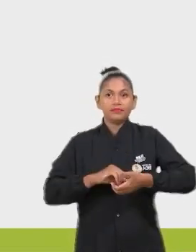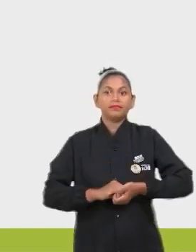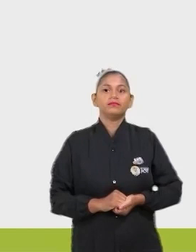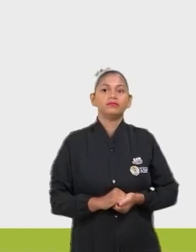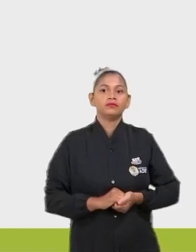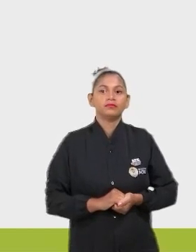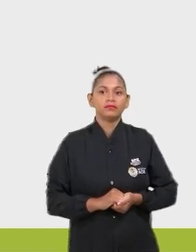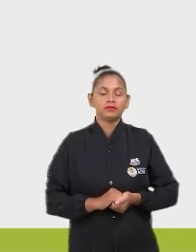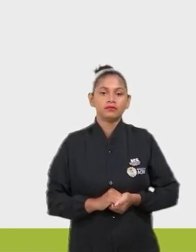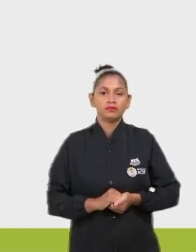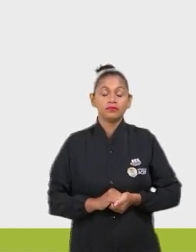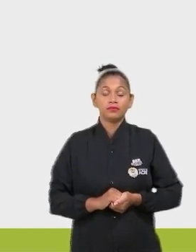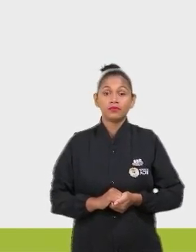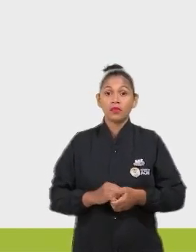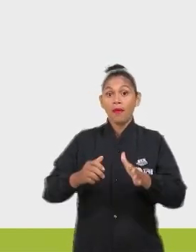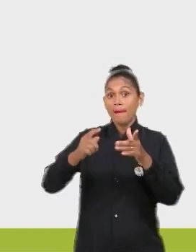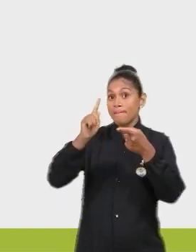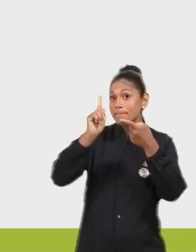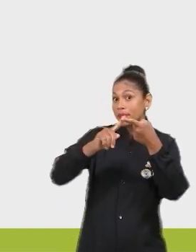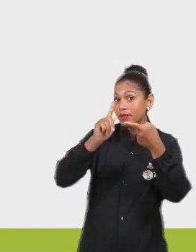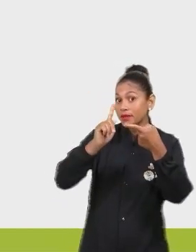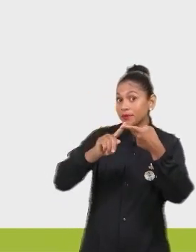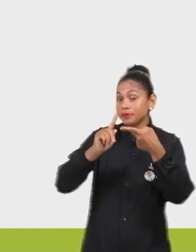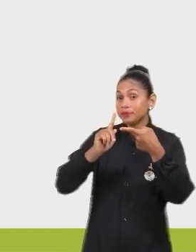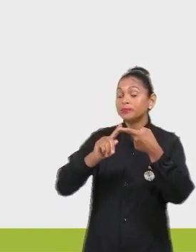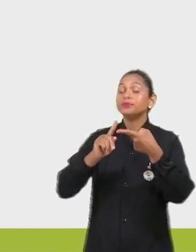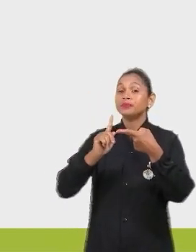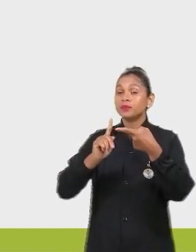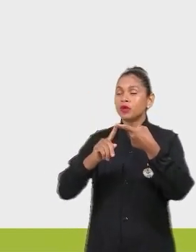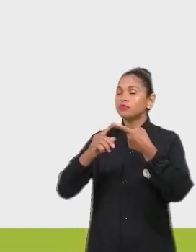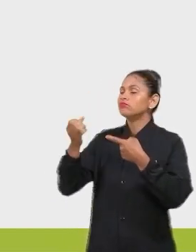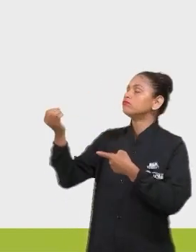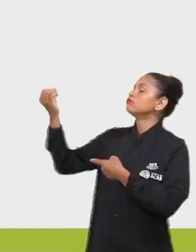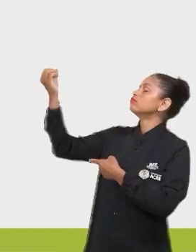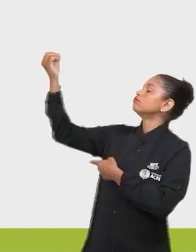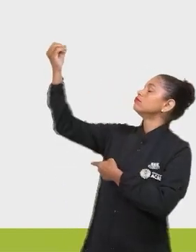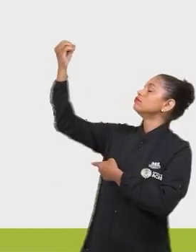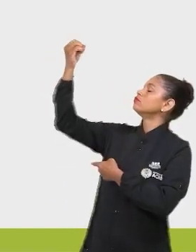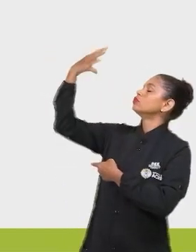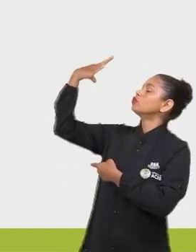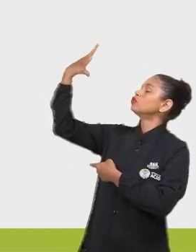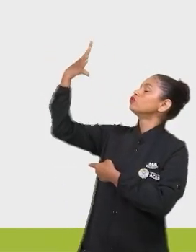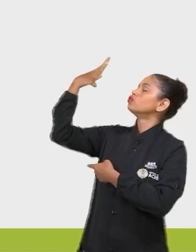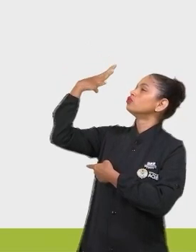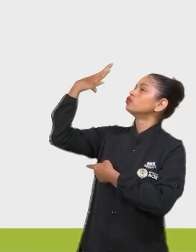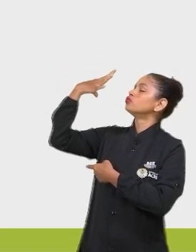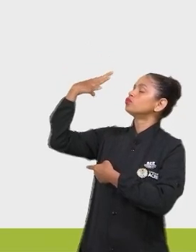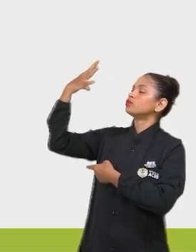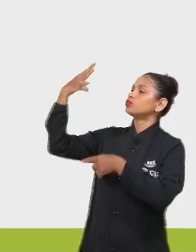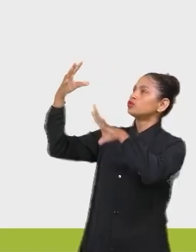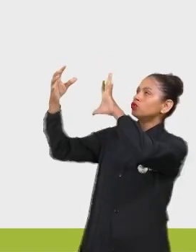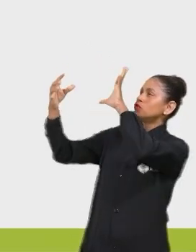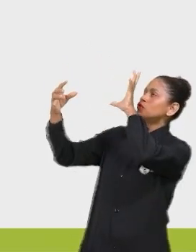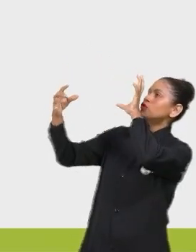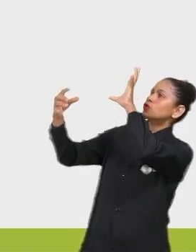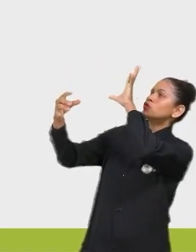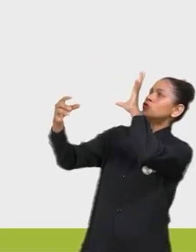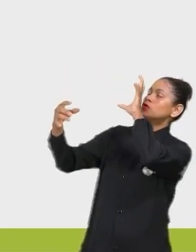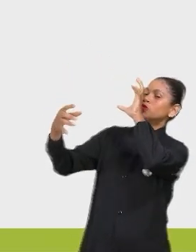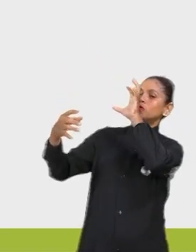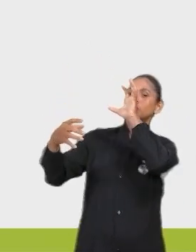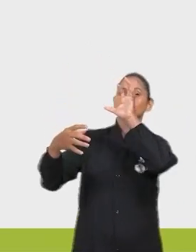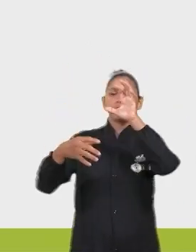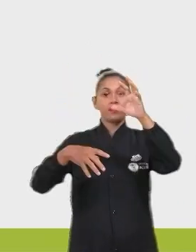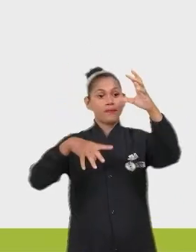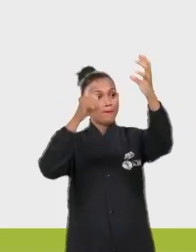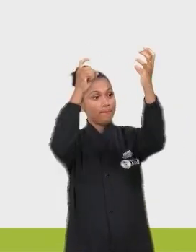monólogo. Primeiro, rostinho para luz, todo trabalhado na fotossíntese. Não esqueçam, as